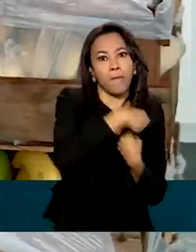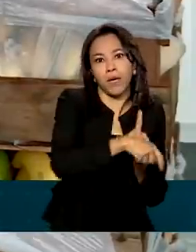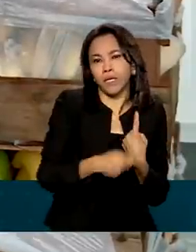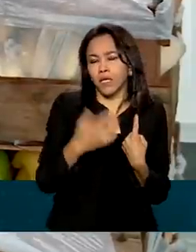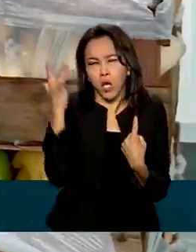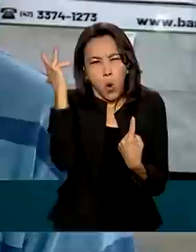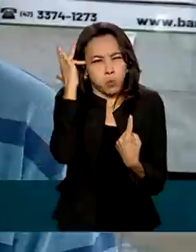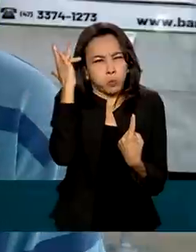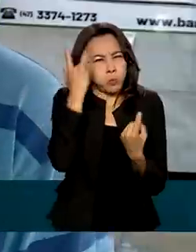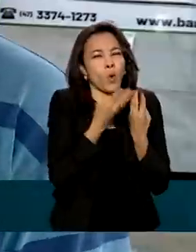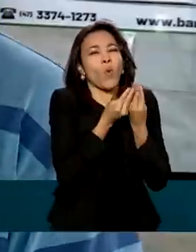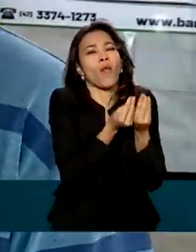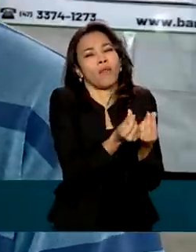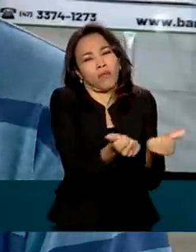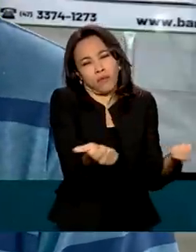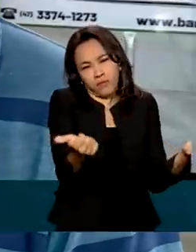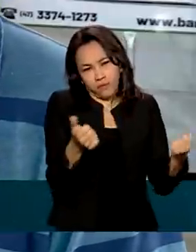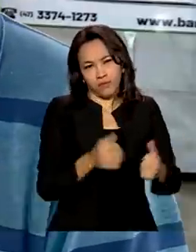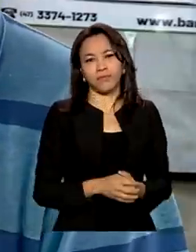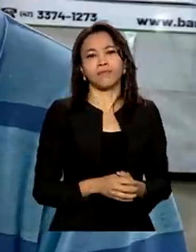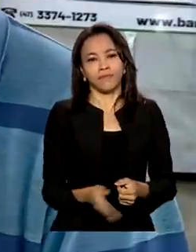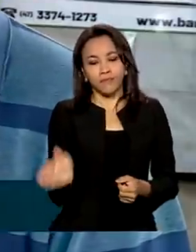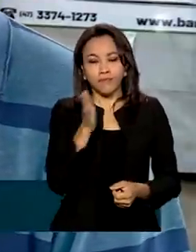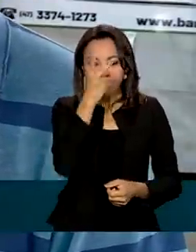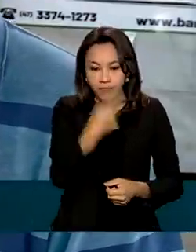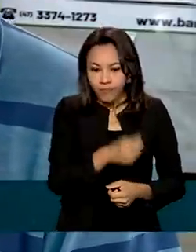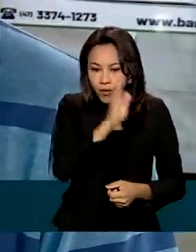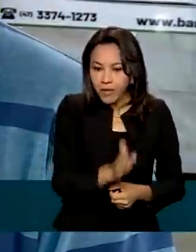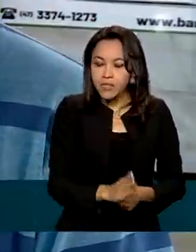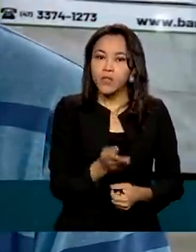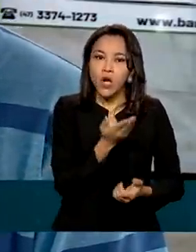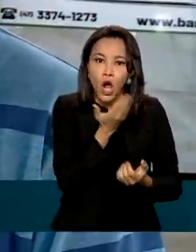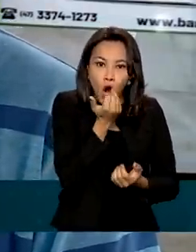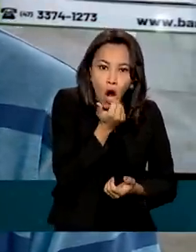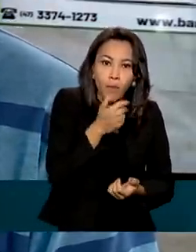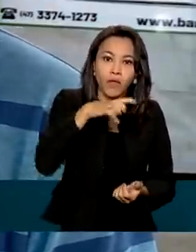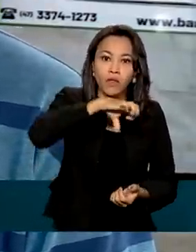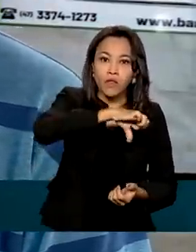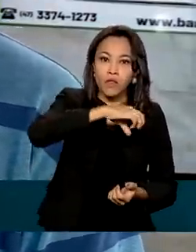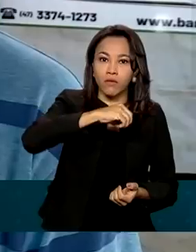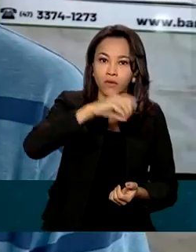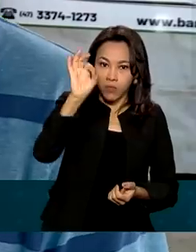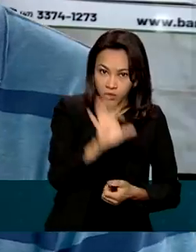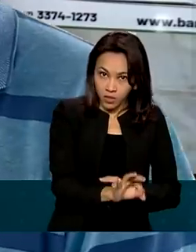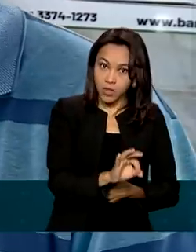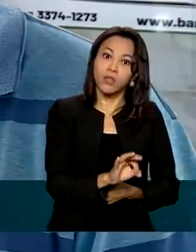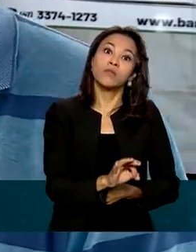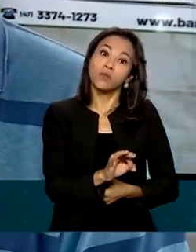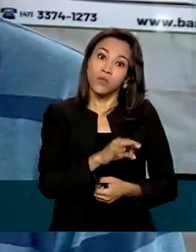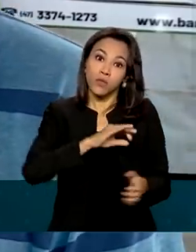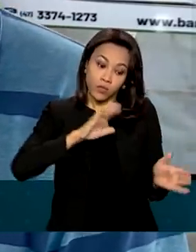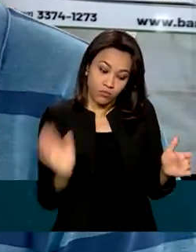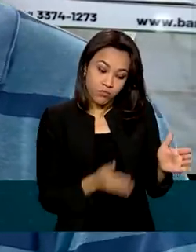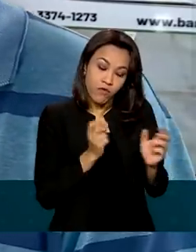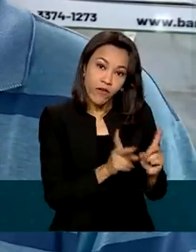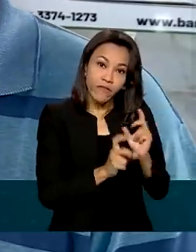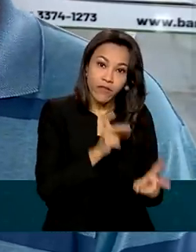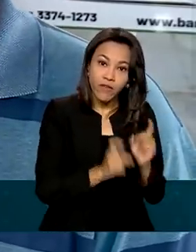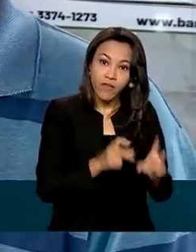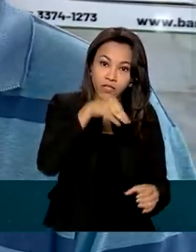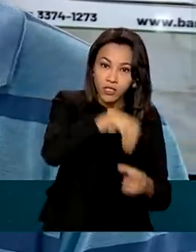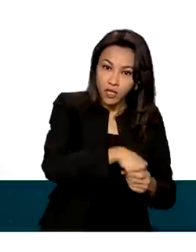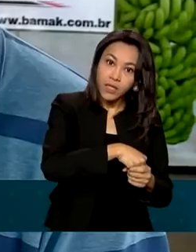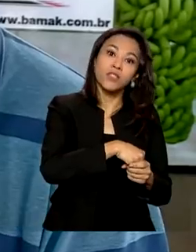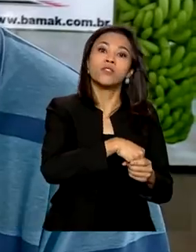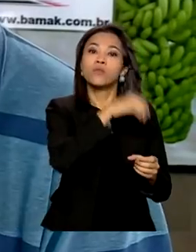qualidade. Nós temos aqui no Brasil um consumo de 90% da produção no mercado interno e exportamos